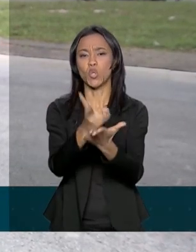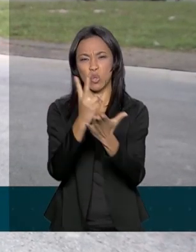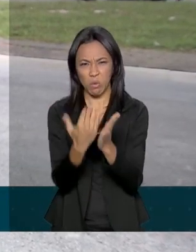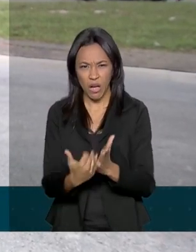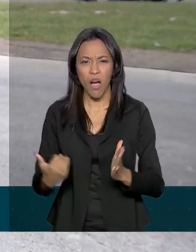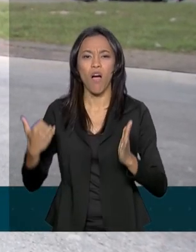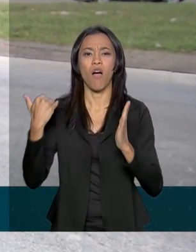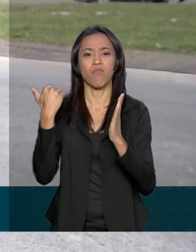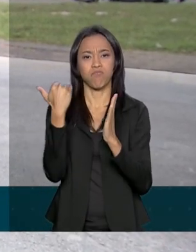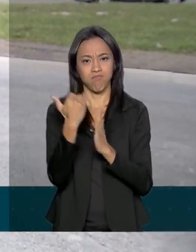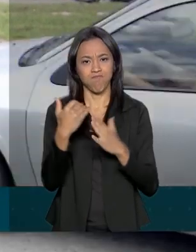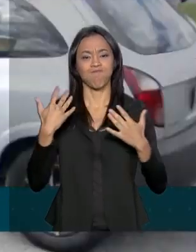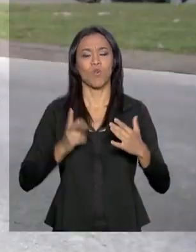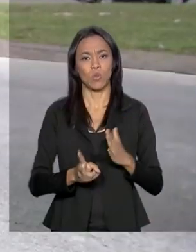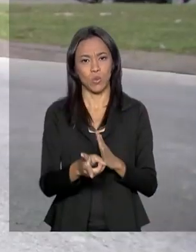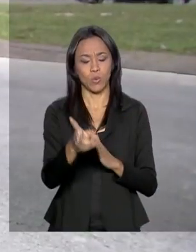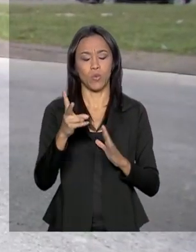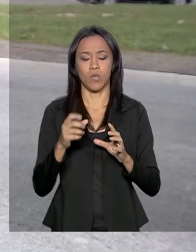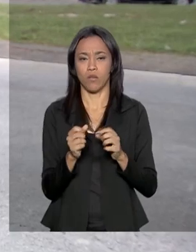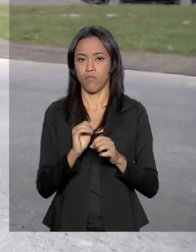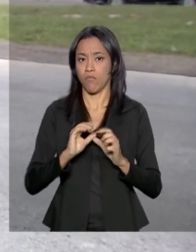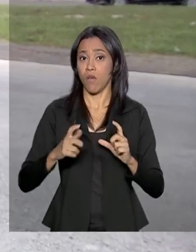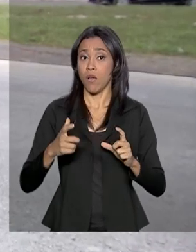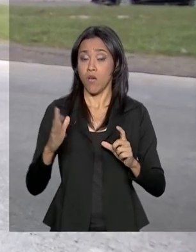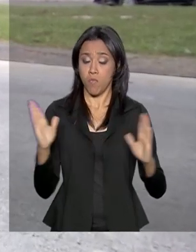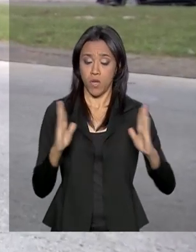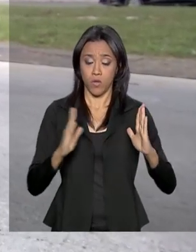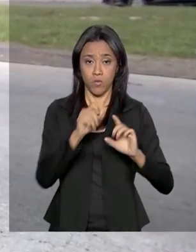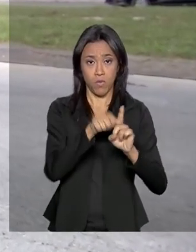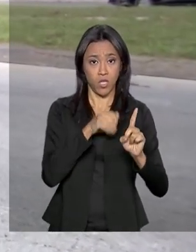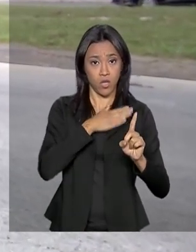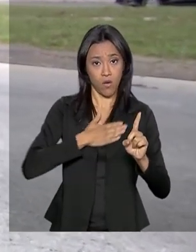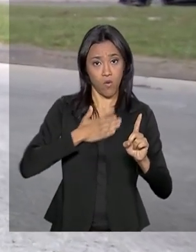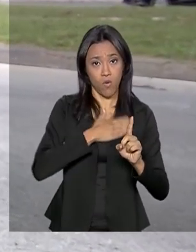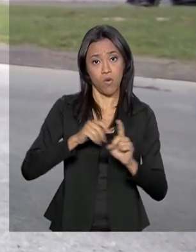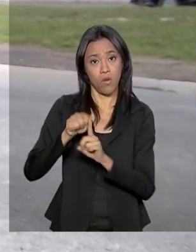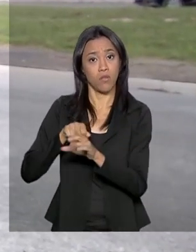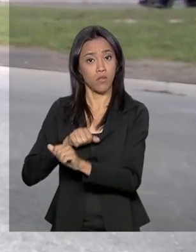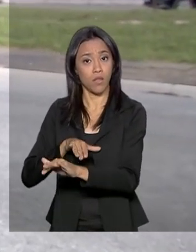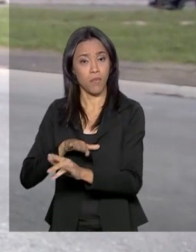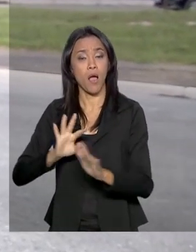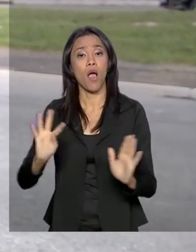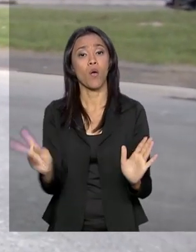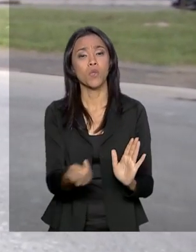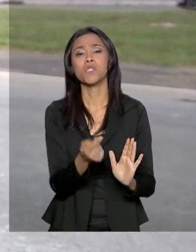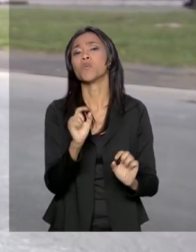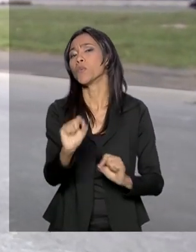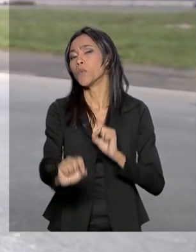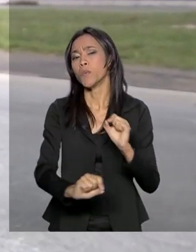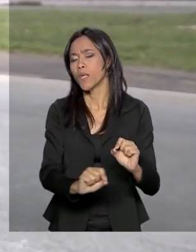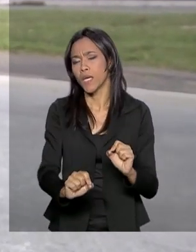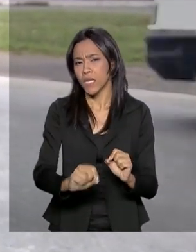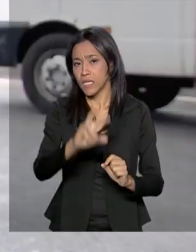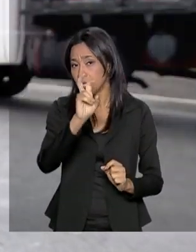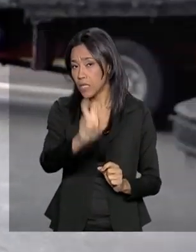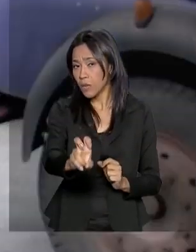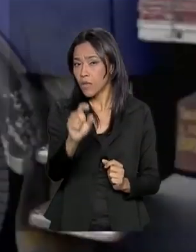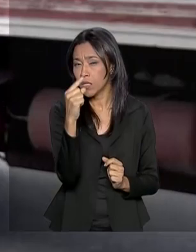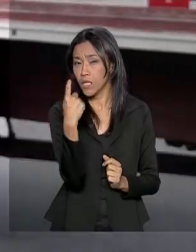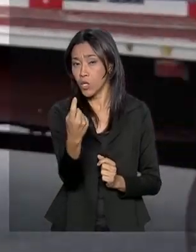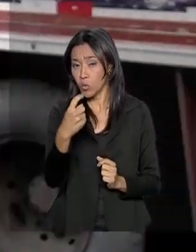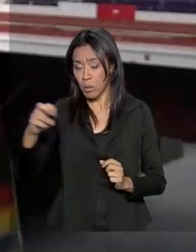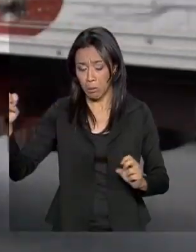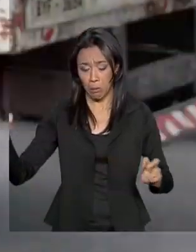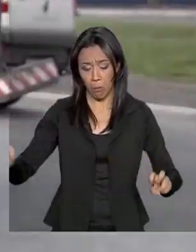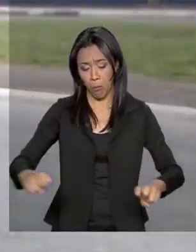Polícia Rodoviária Federal. Apenas entre agosto e setembro deste ano, aconteceram, em média, 51 acidentes